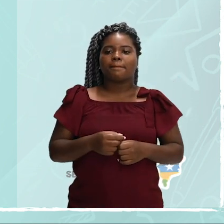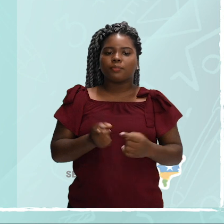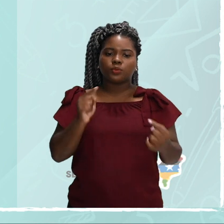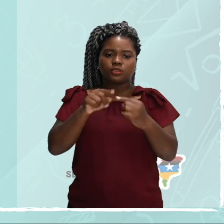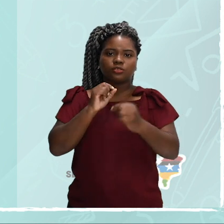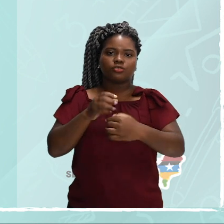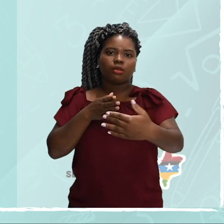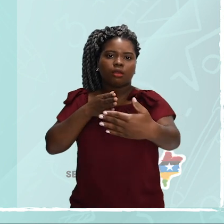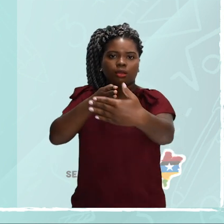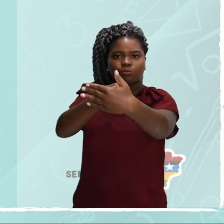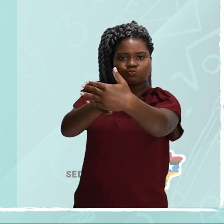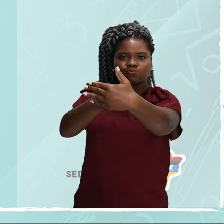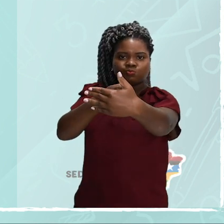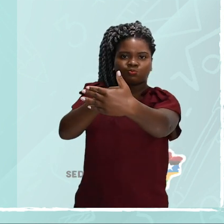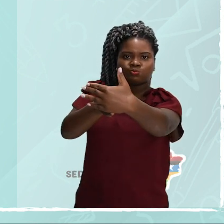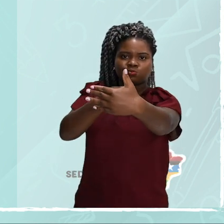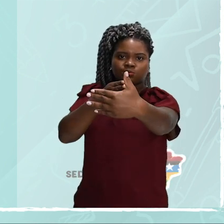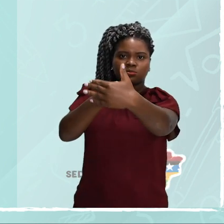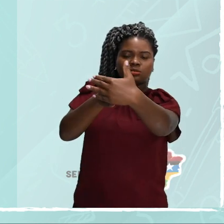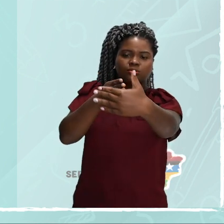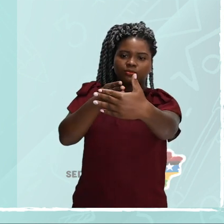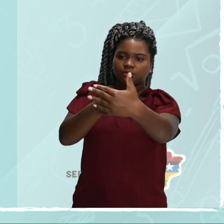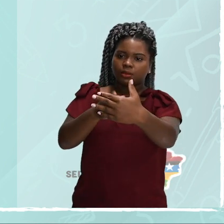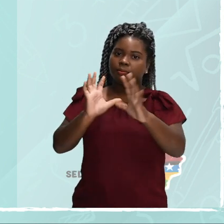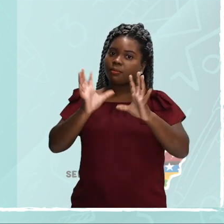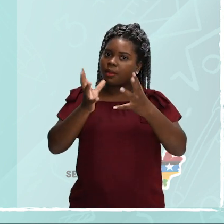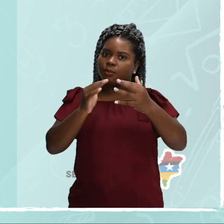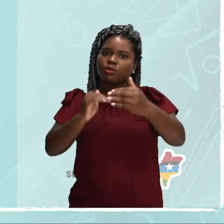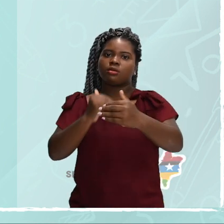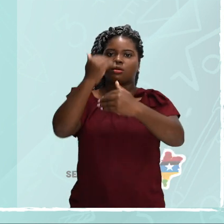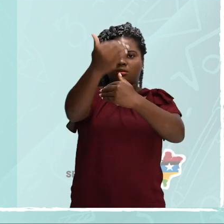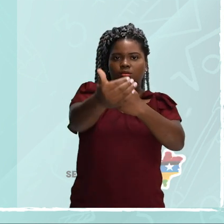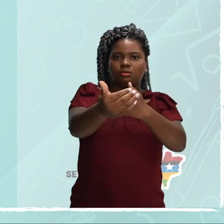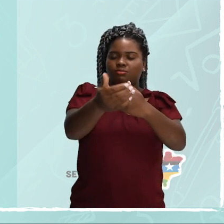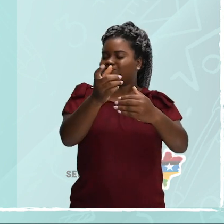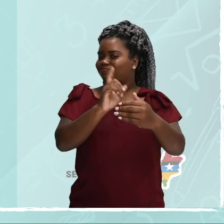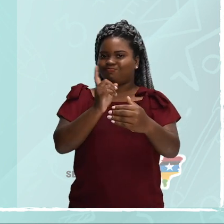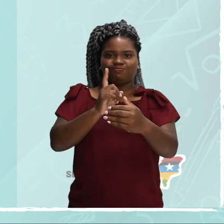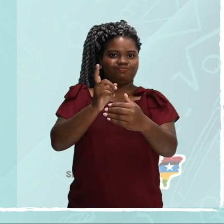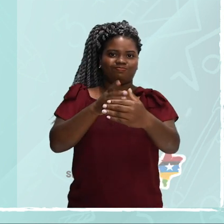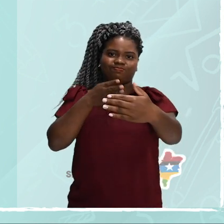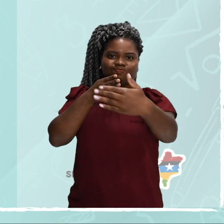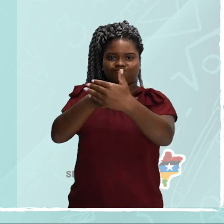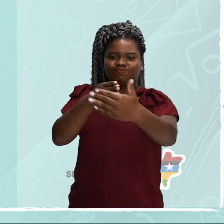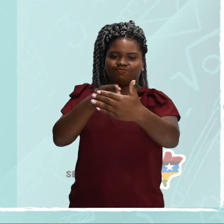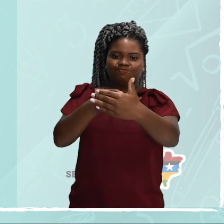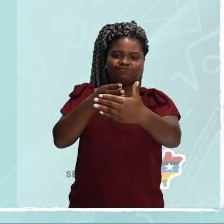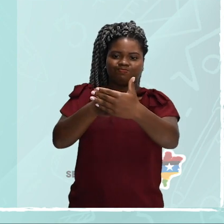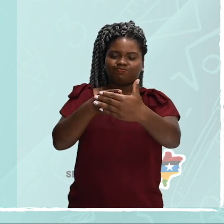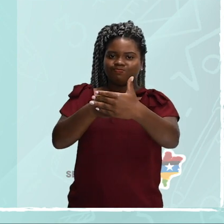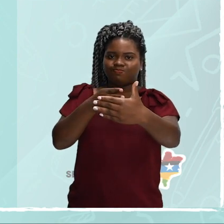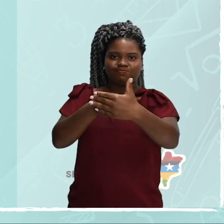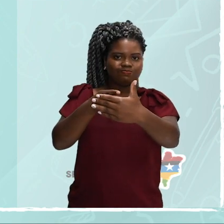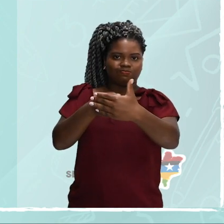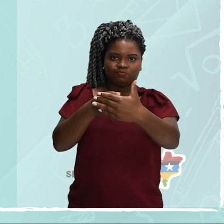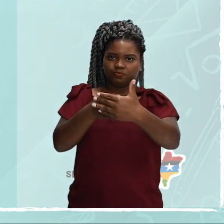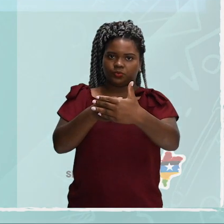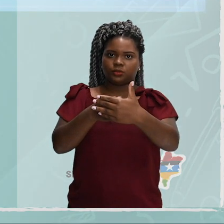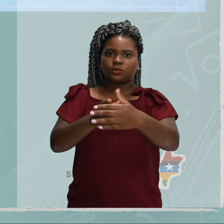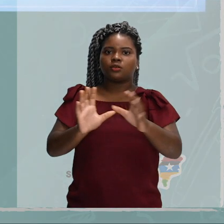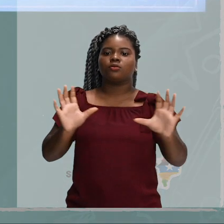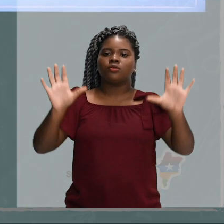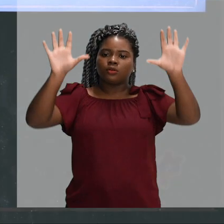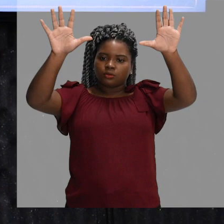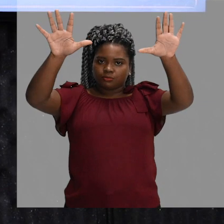para o seu lado de campo e, assim, a bola não conseguir passar para o seu lado de campo após o ataque do adversário para reduzir a